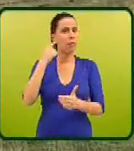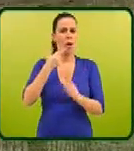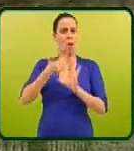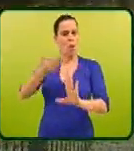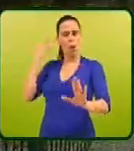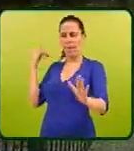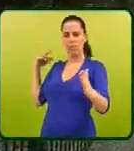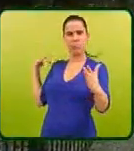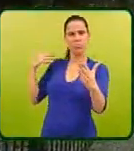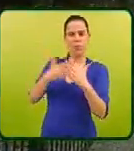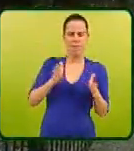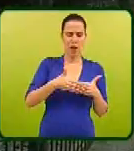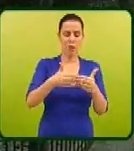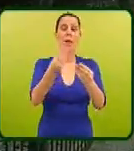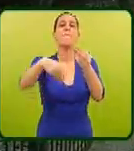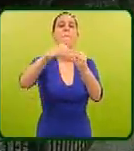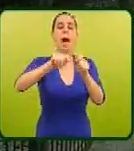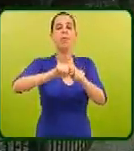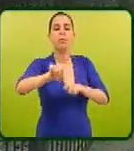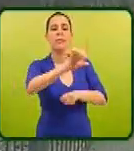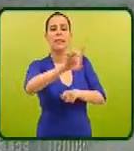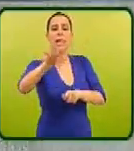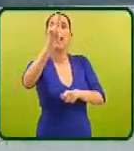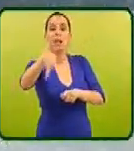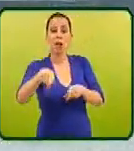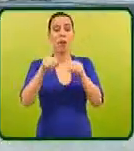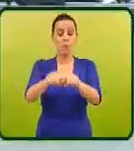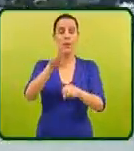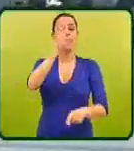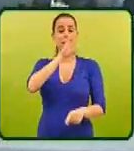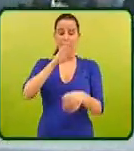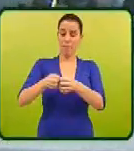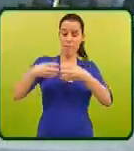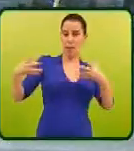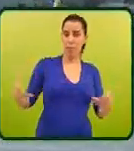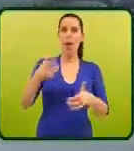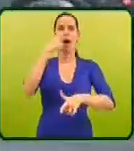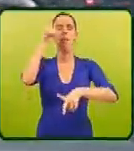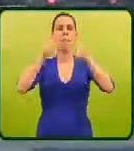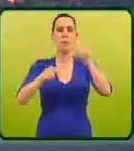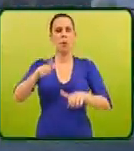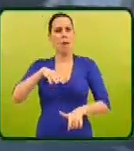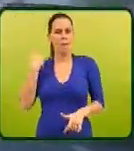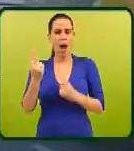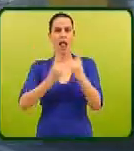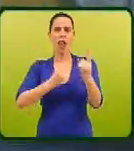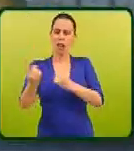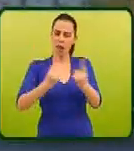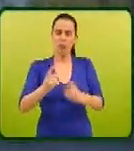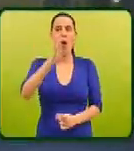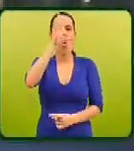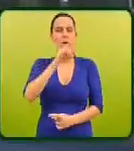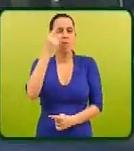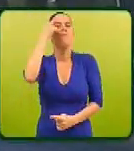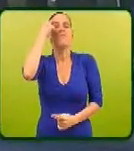últimos 20 anos, mais 600 km. Quando se registra um crescimento de utentes de transportes públicos, o